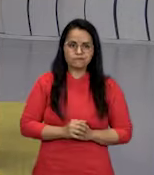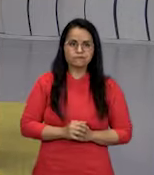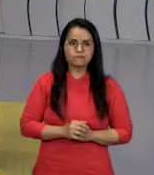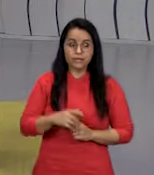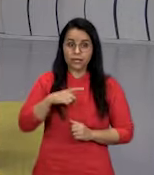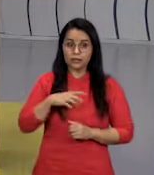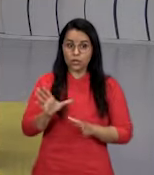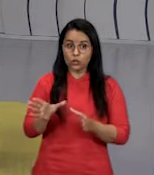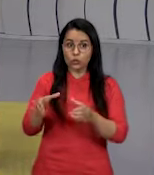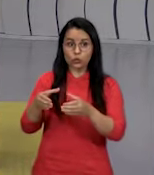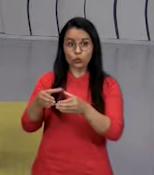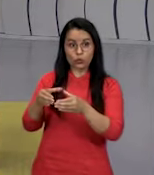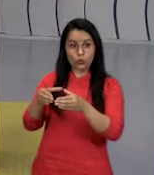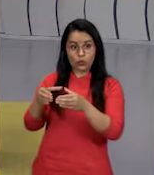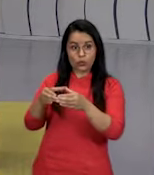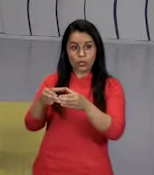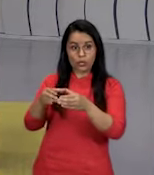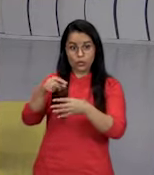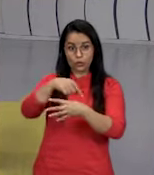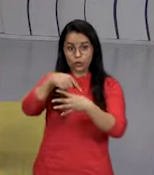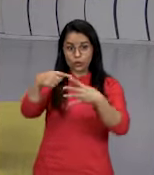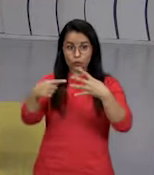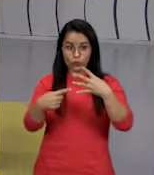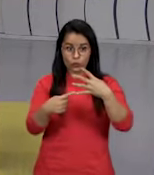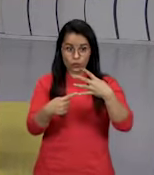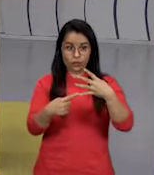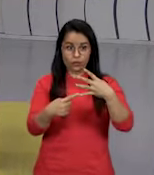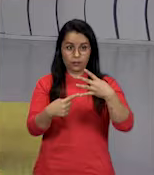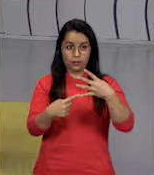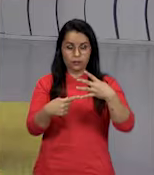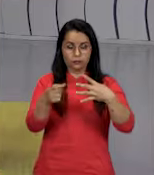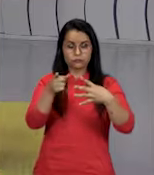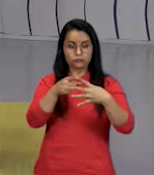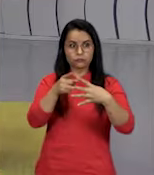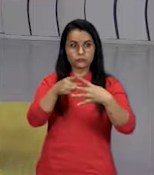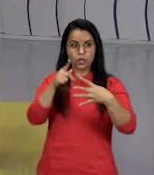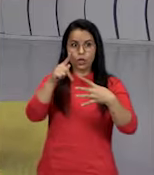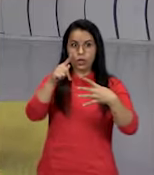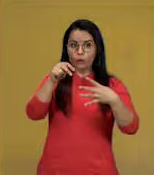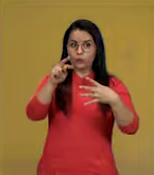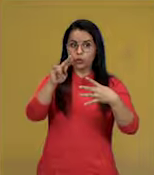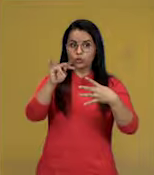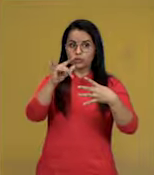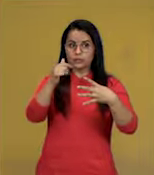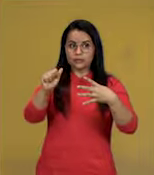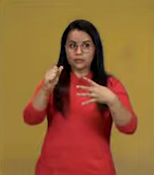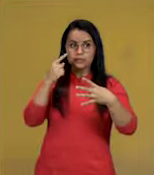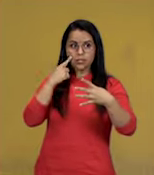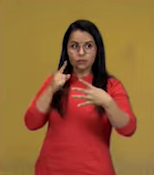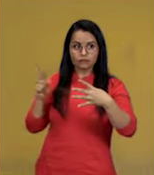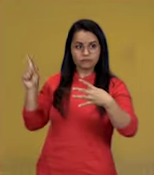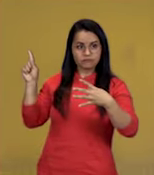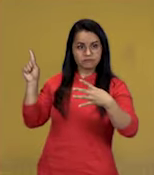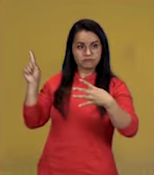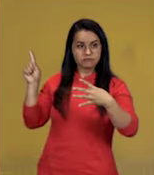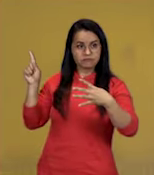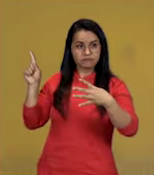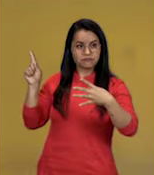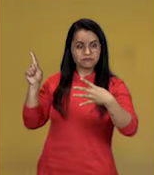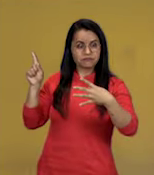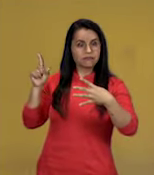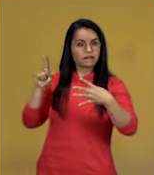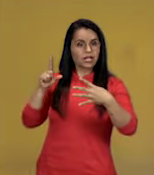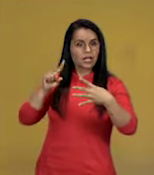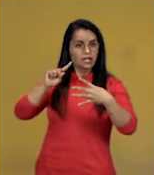agrupados em quatro reinos. Os protistas, nós